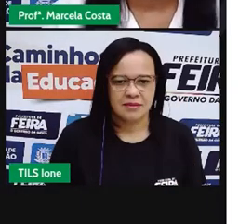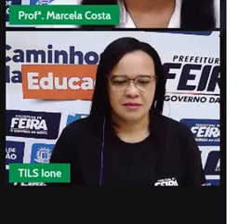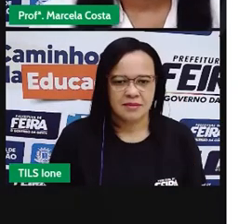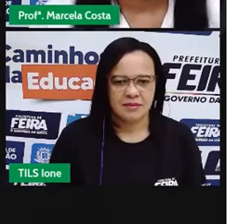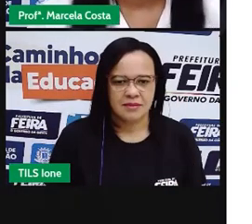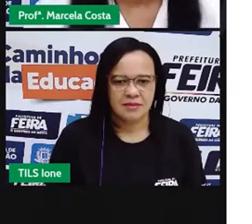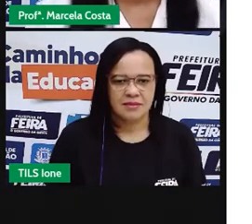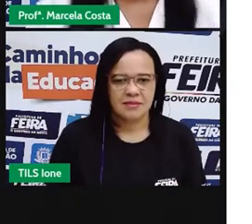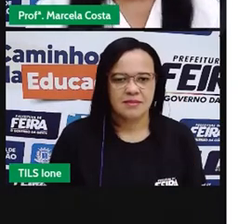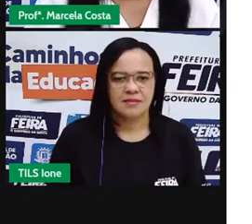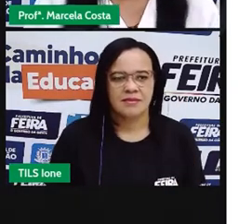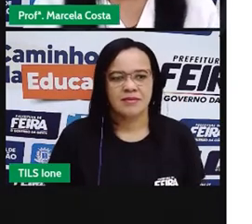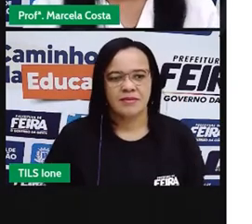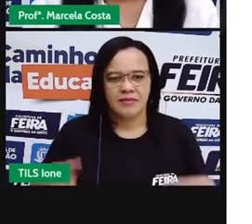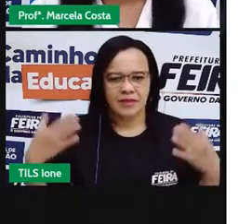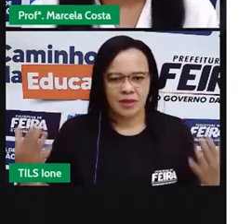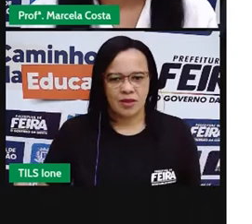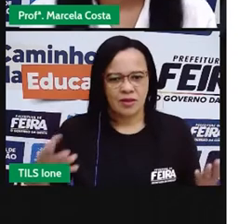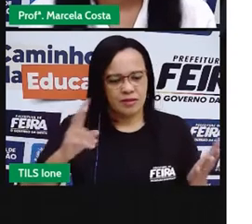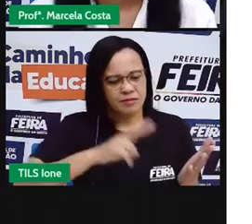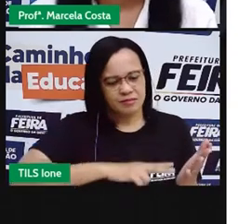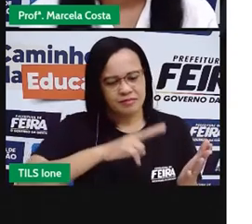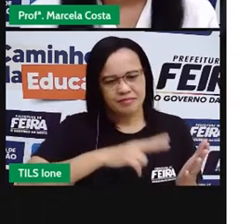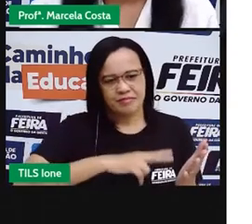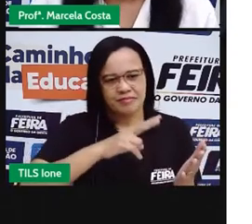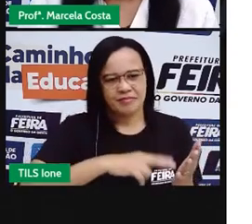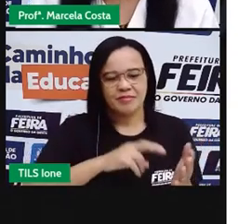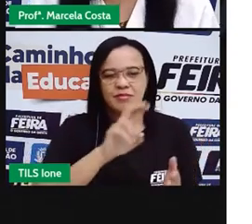Então, olha aqui o nome desse animal.